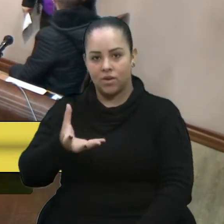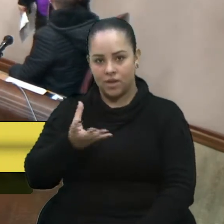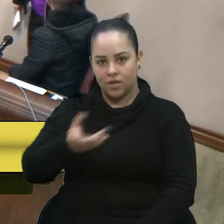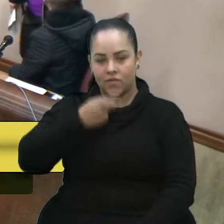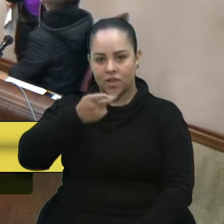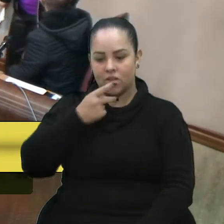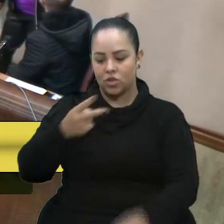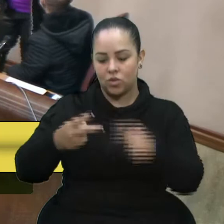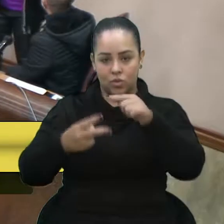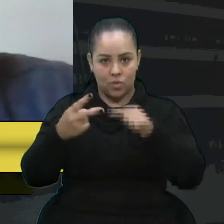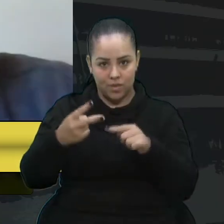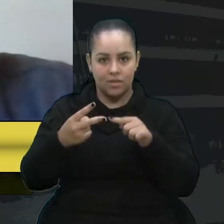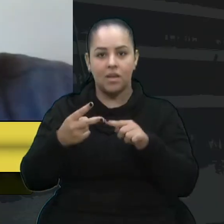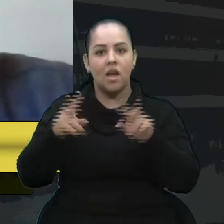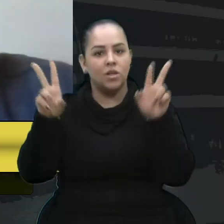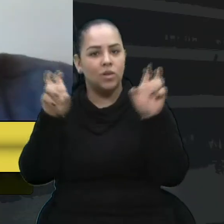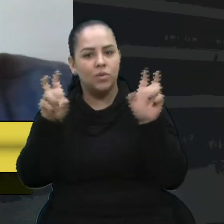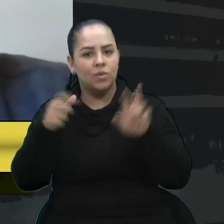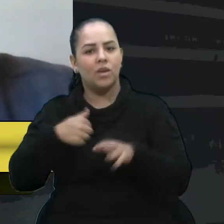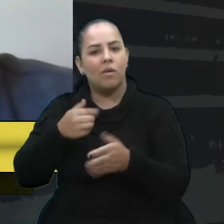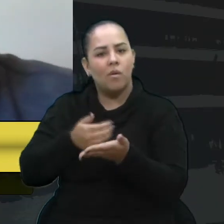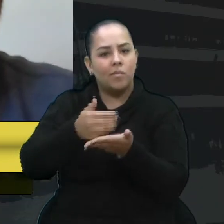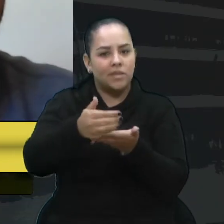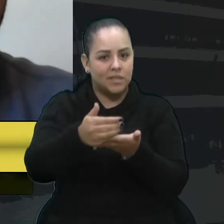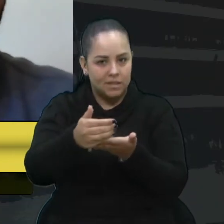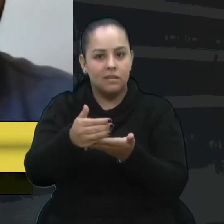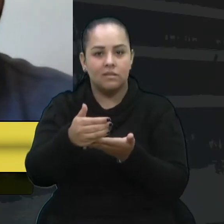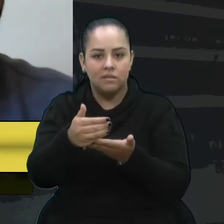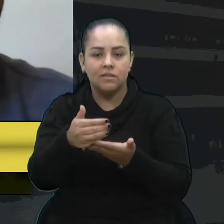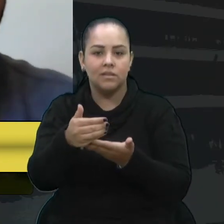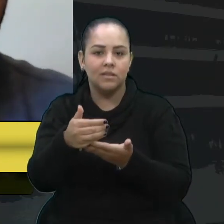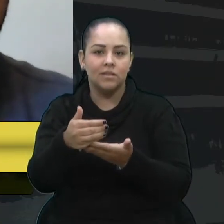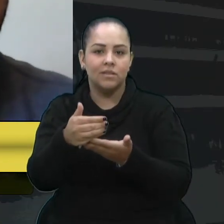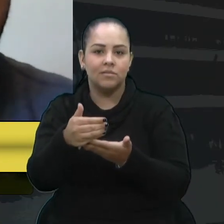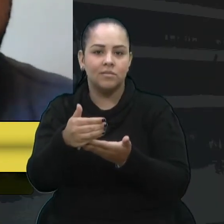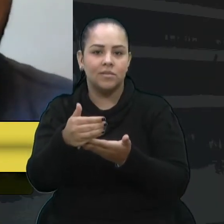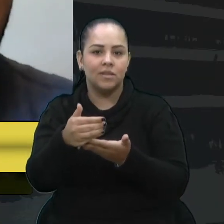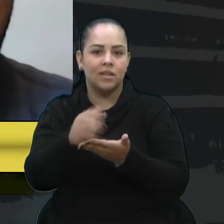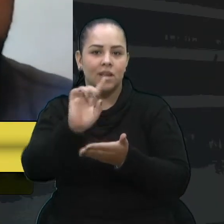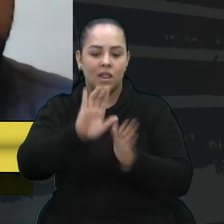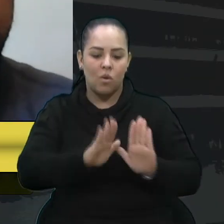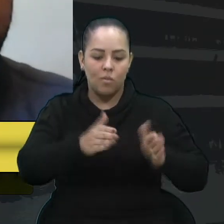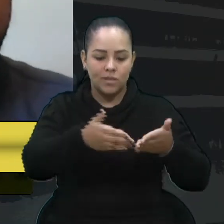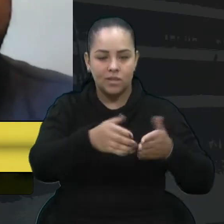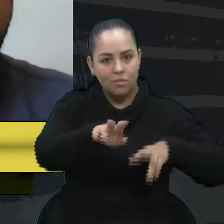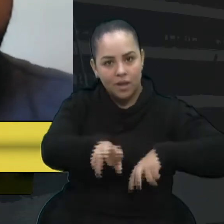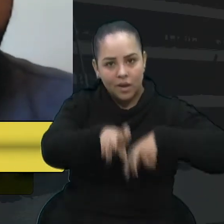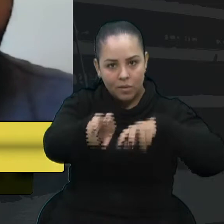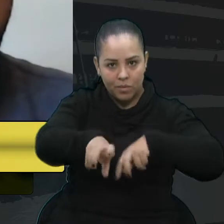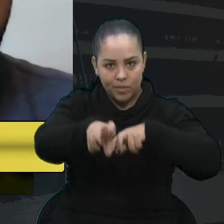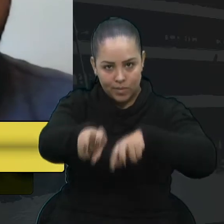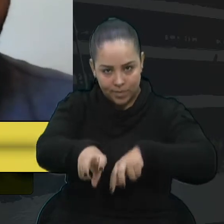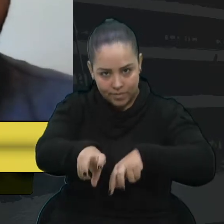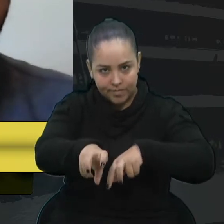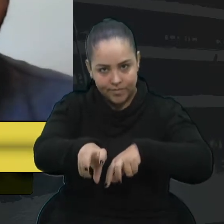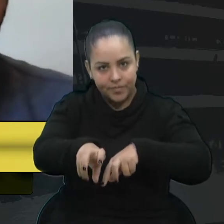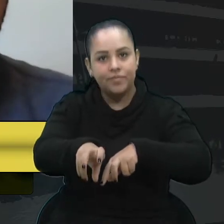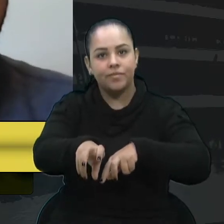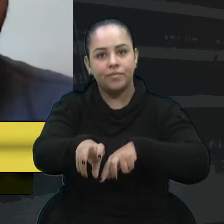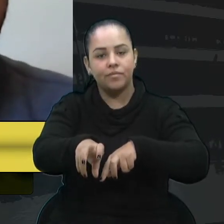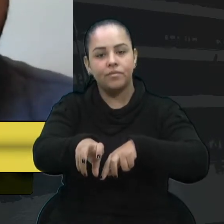dois temas e vou começar pela nossa Comissão da Agricultura. Nós